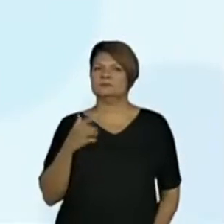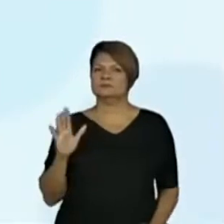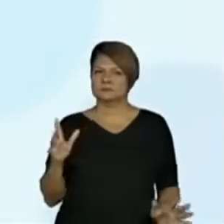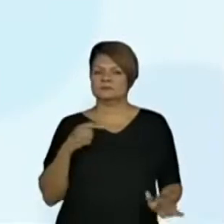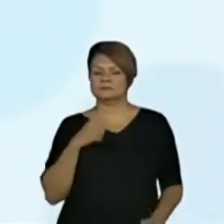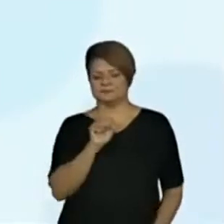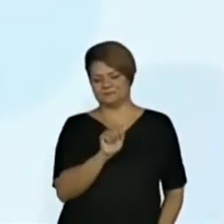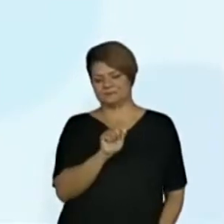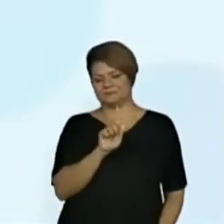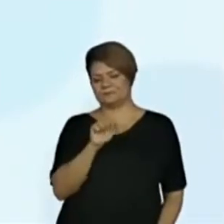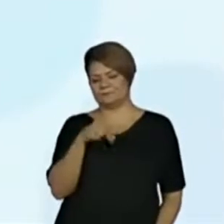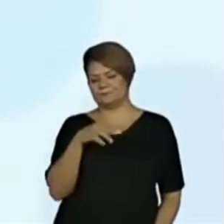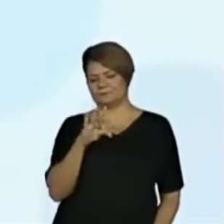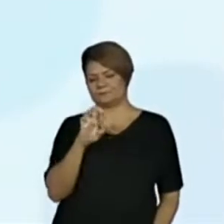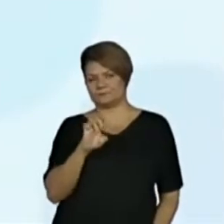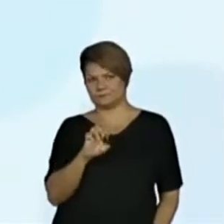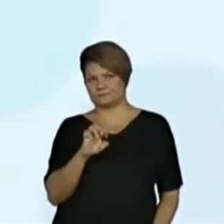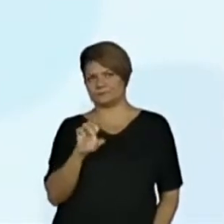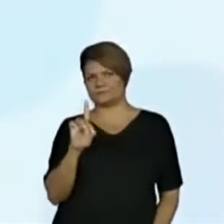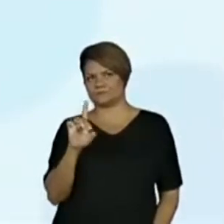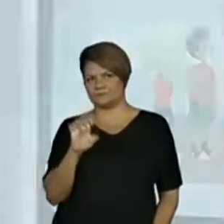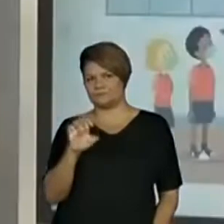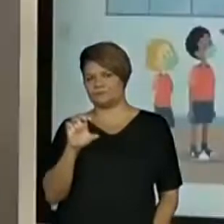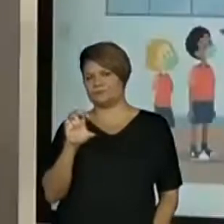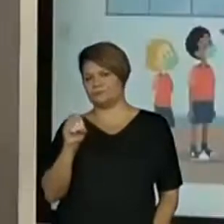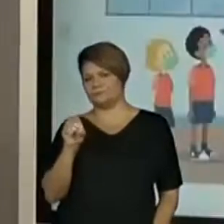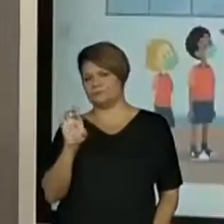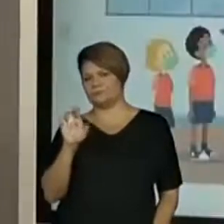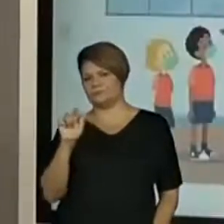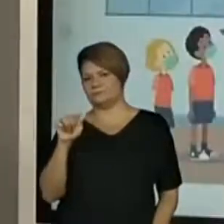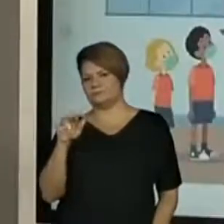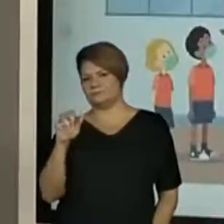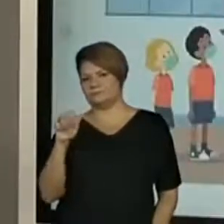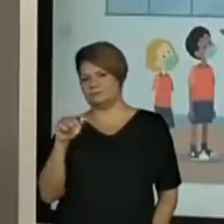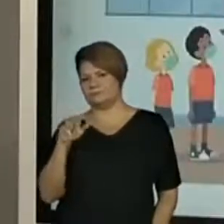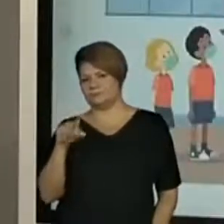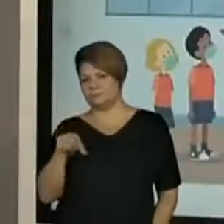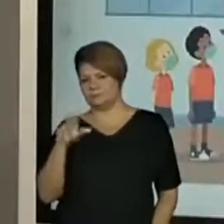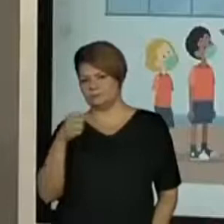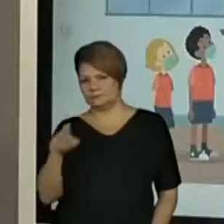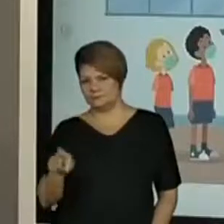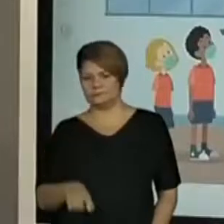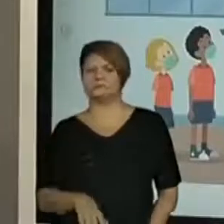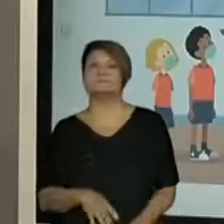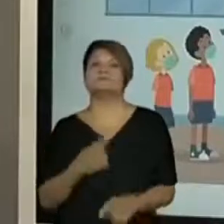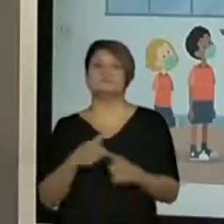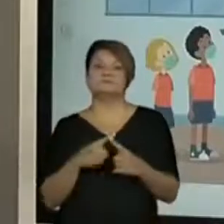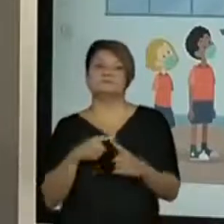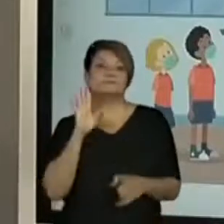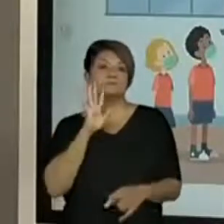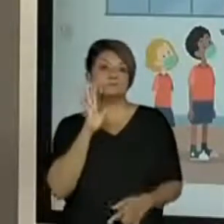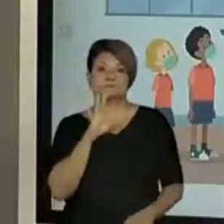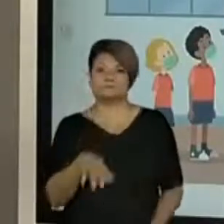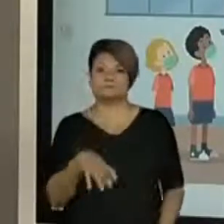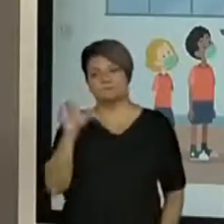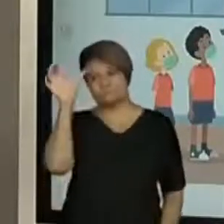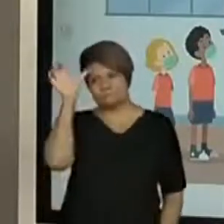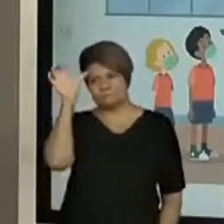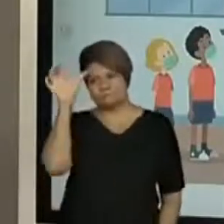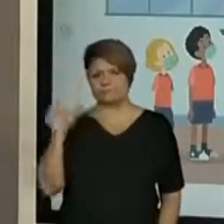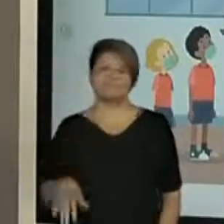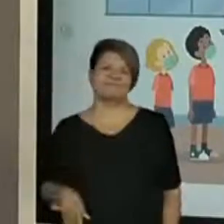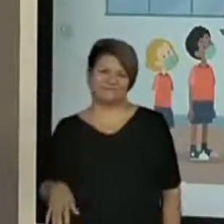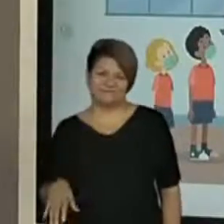agentes de organização de tios e tias, porque eles são tão legais e tão próximos das crianças, né? Que a gente usa esse